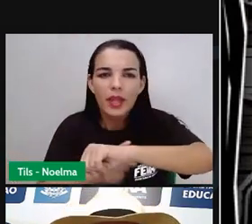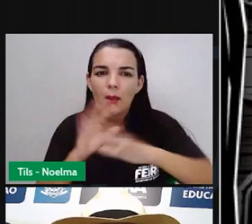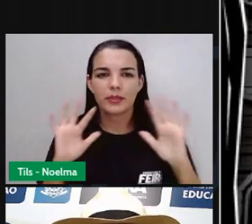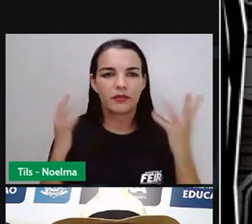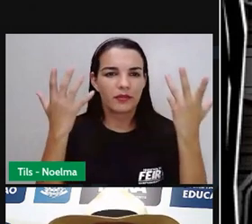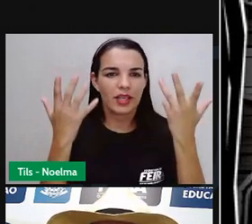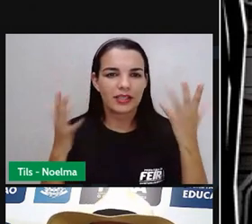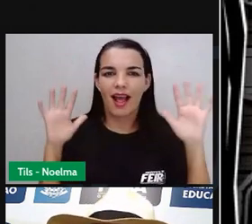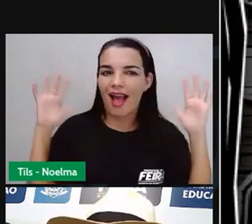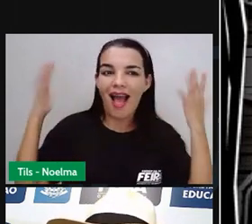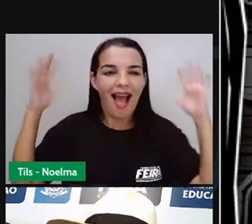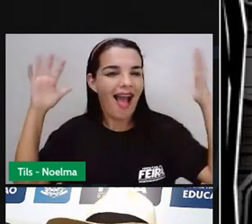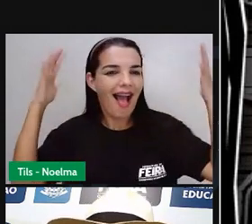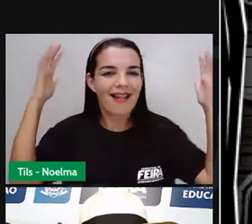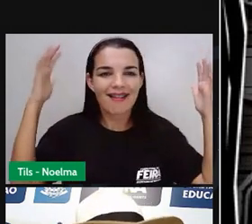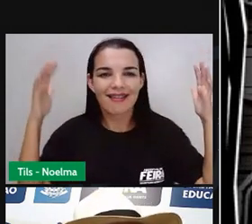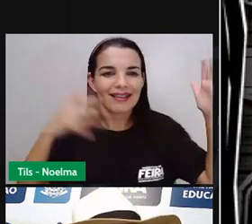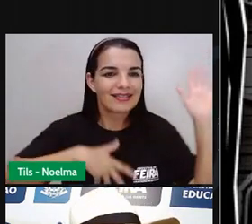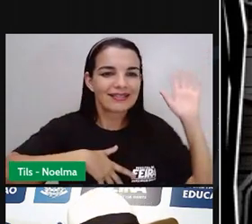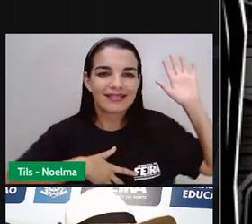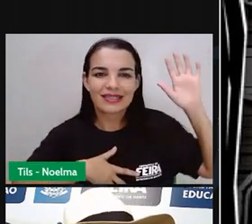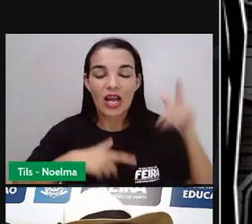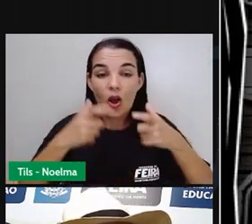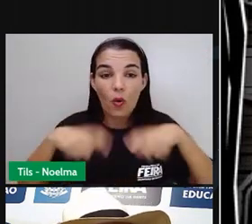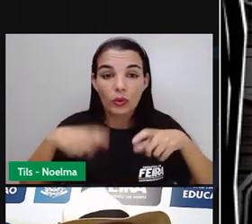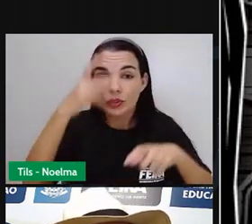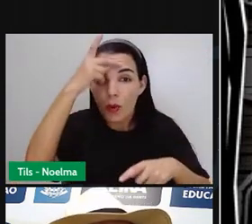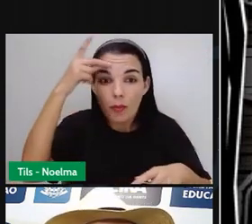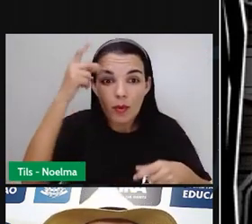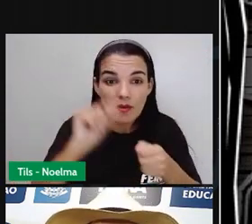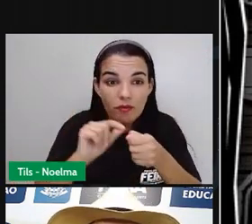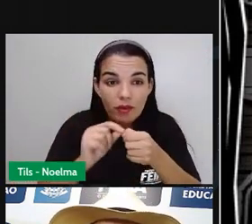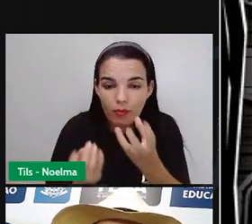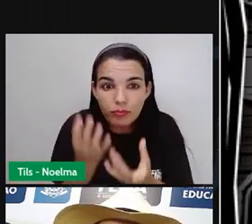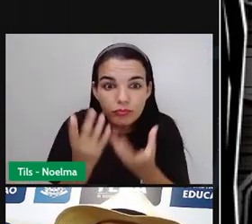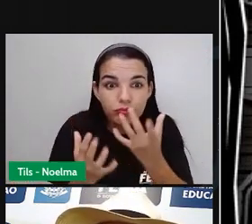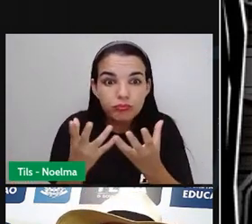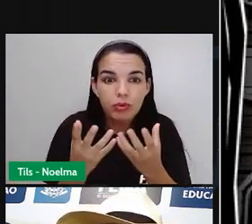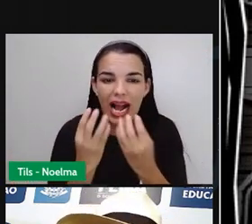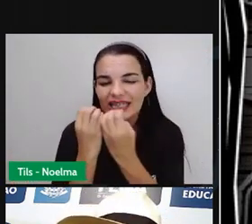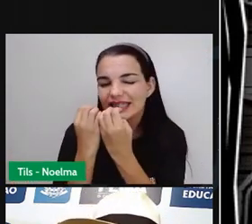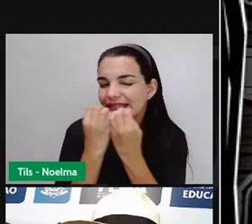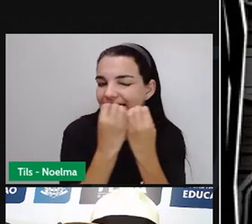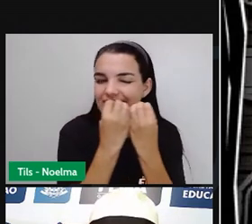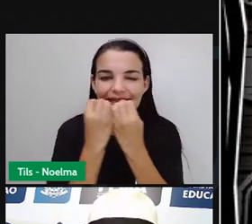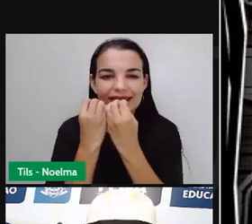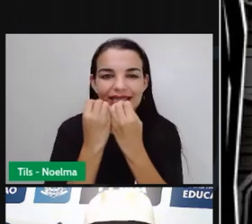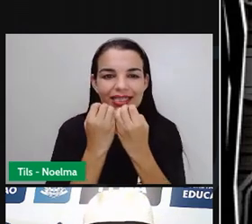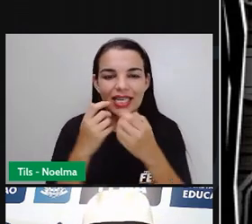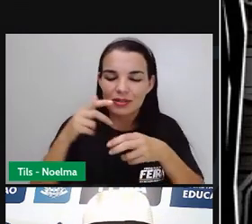já é uma tradição comer milho, comer muito milho verde, ver quadrilha no salão.